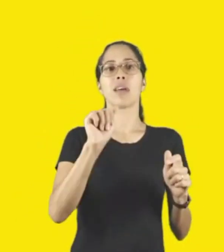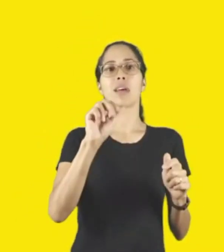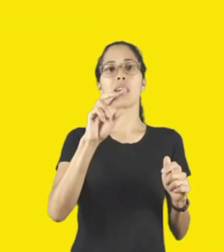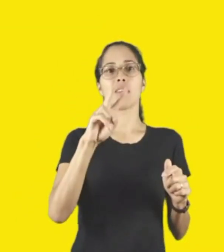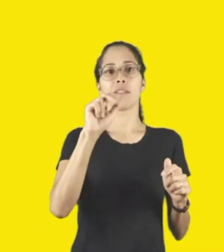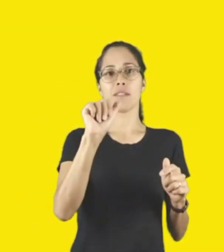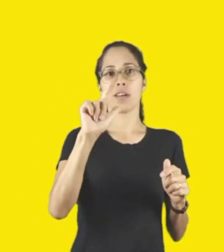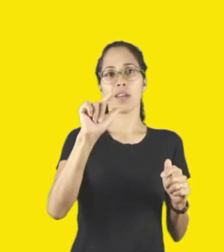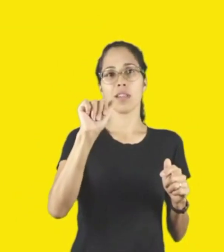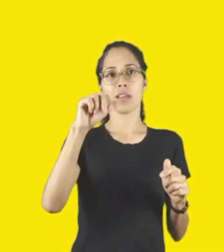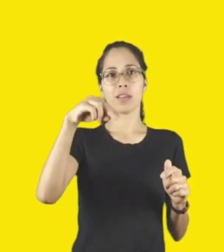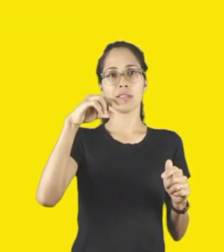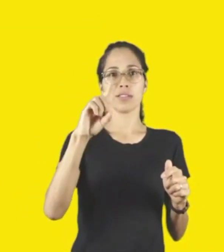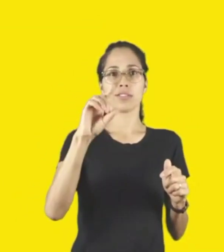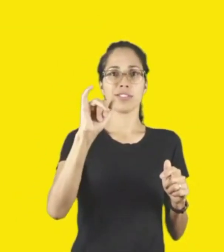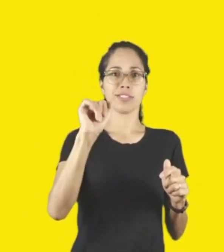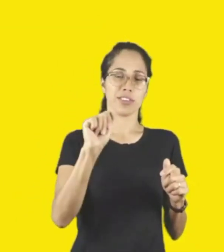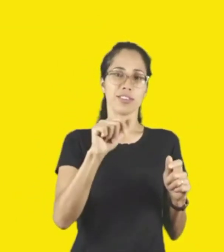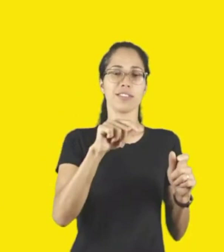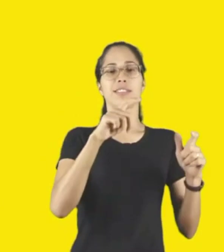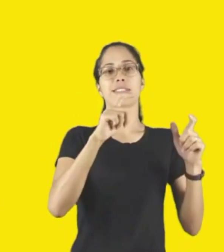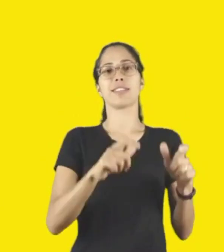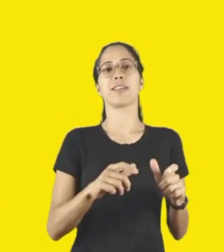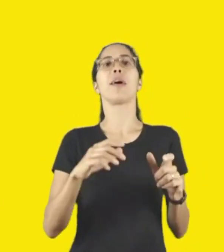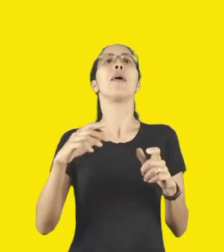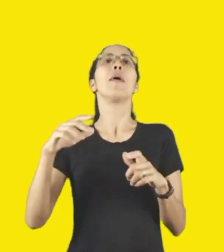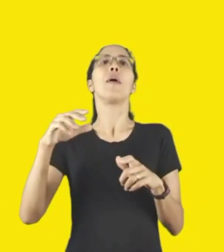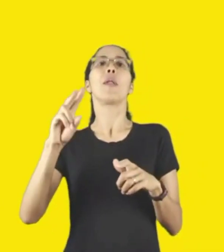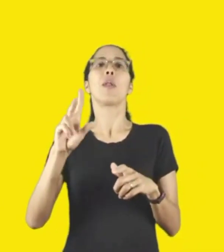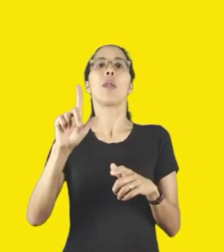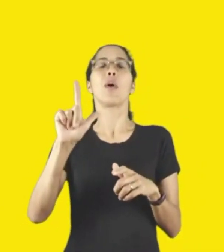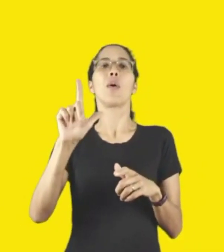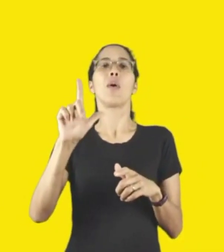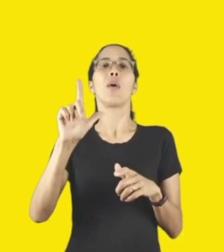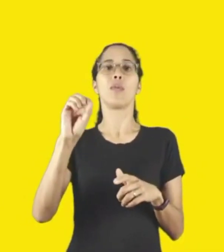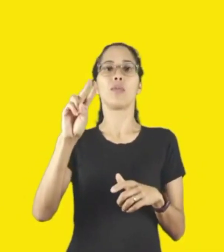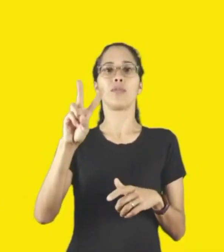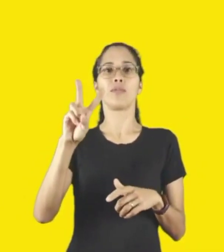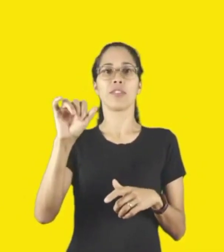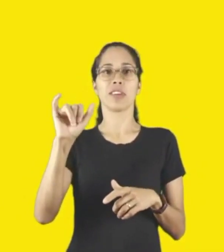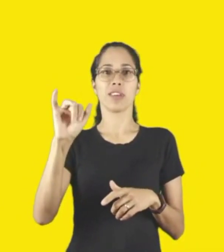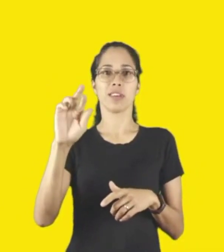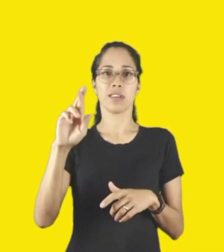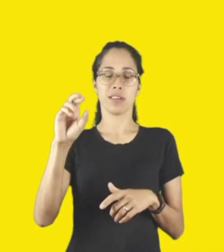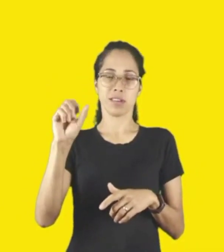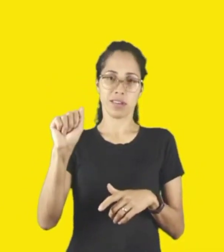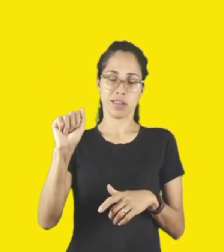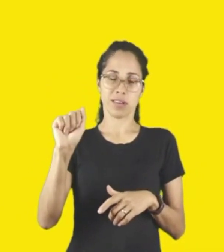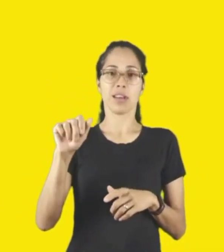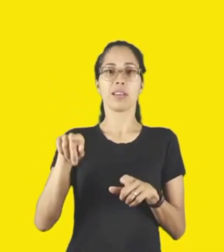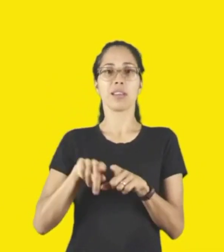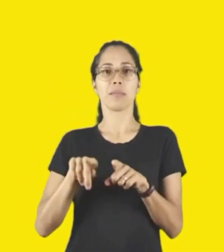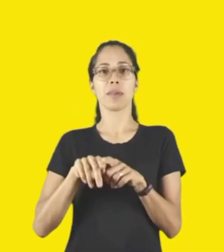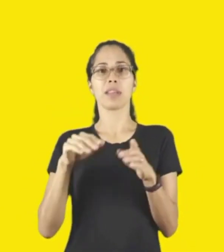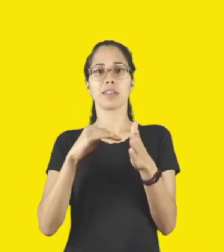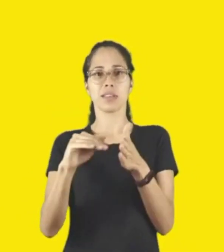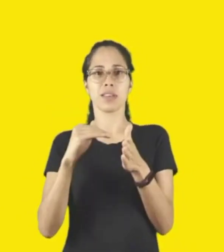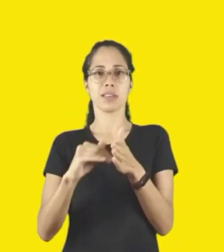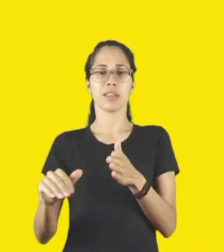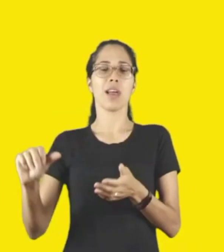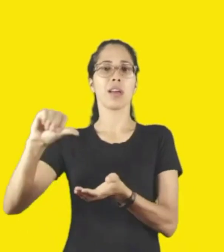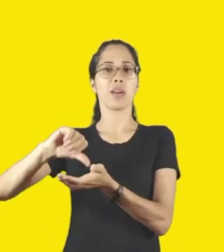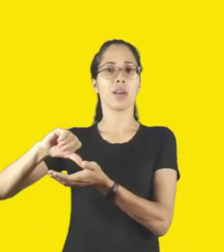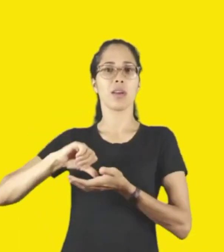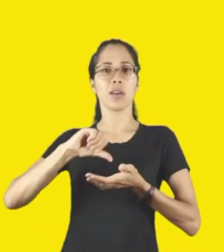Louveira, Mocota e Novo Horizonte, secretários e secretárias municipais, conselheiros do SESC e presidentes e